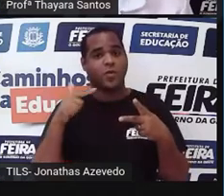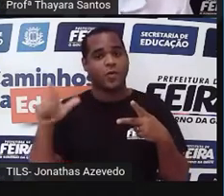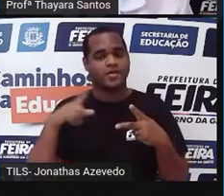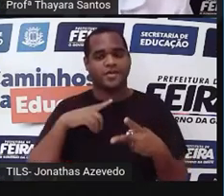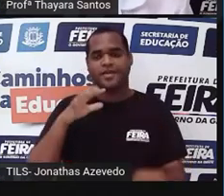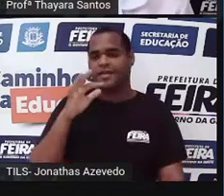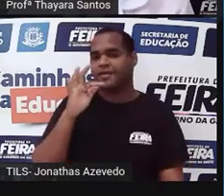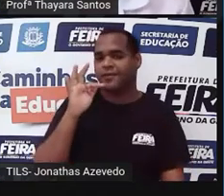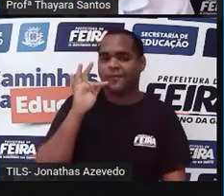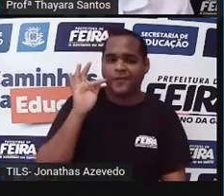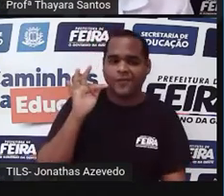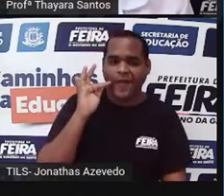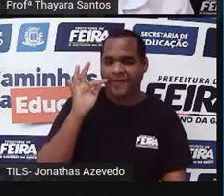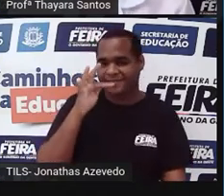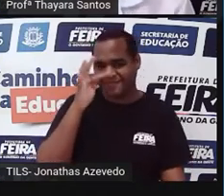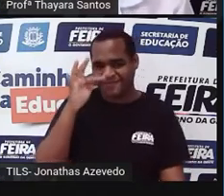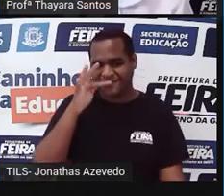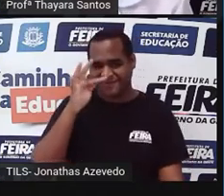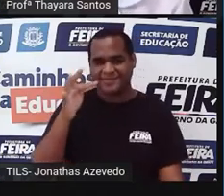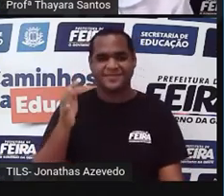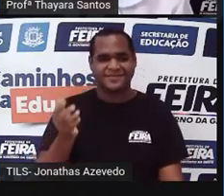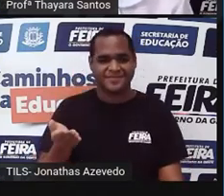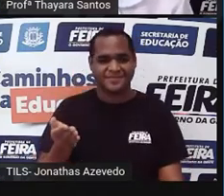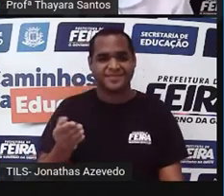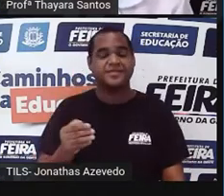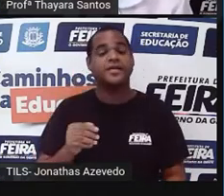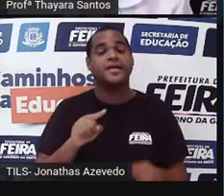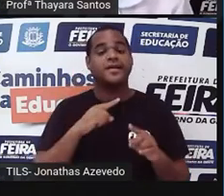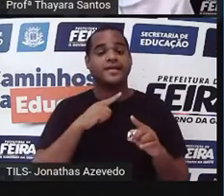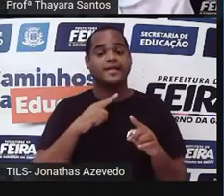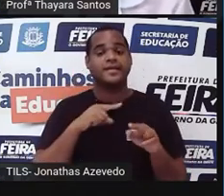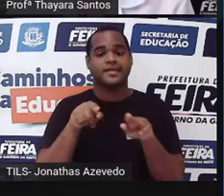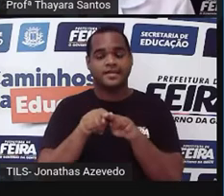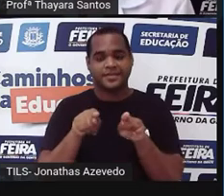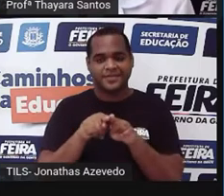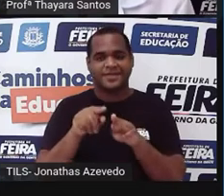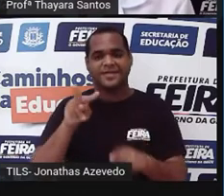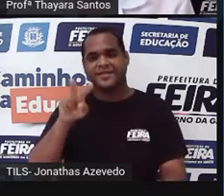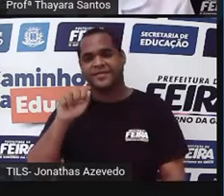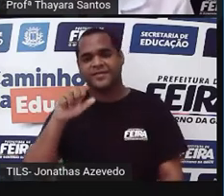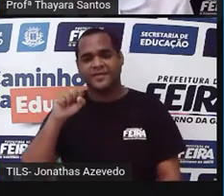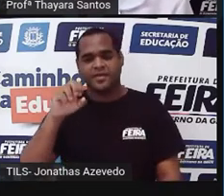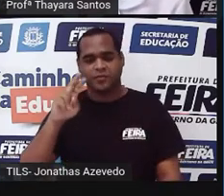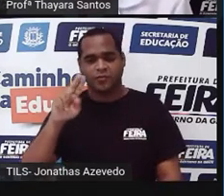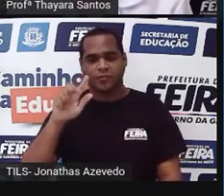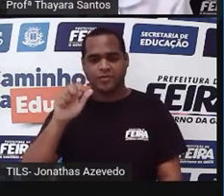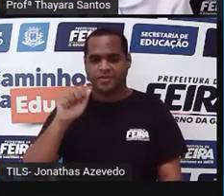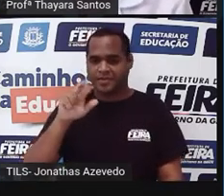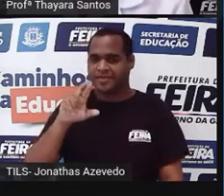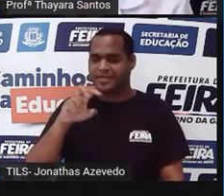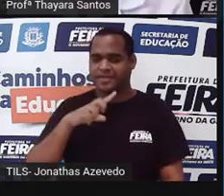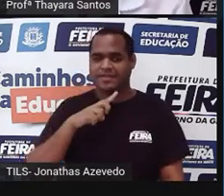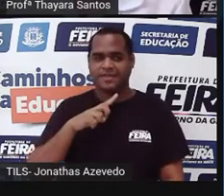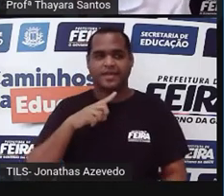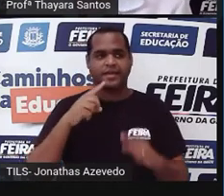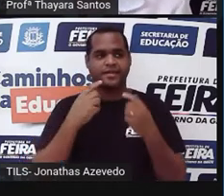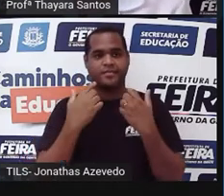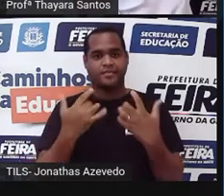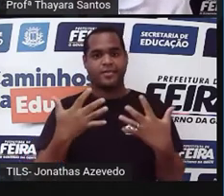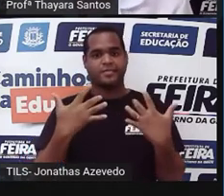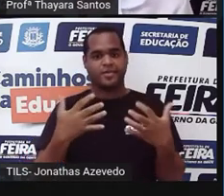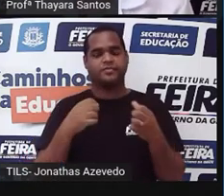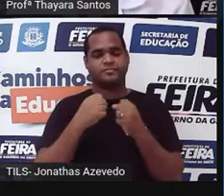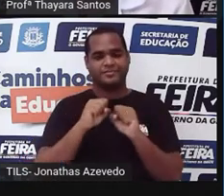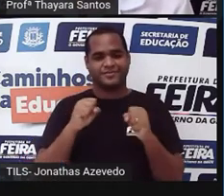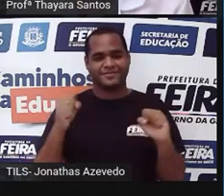ter flores e frutos. Elas também são plantas vasculares, tem vasos condutores, são plantas de grande porte.